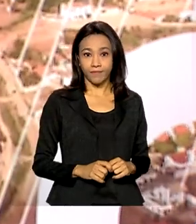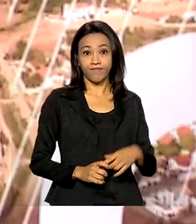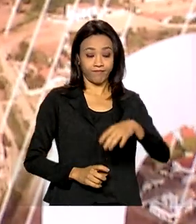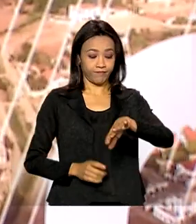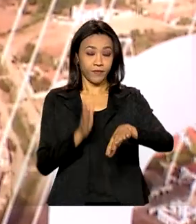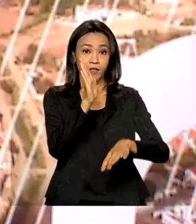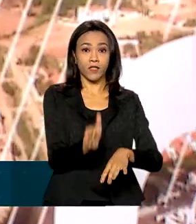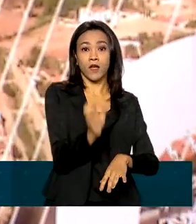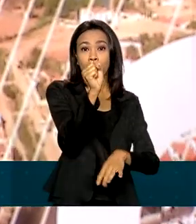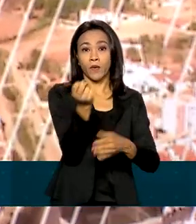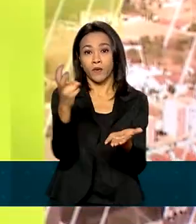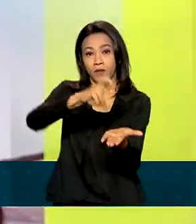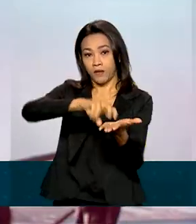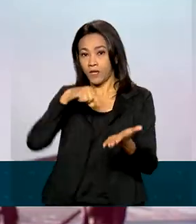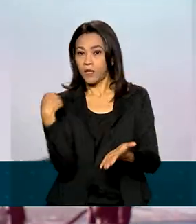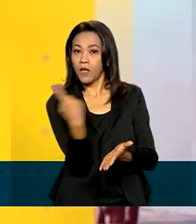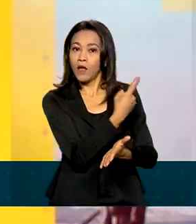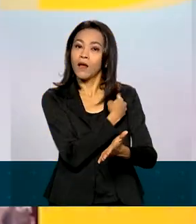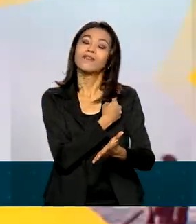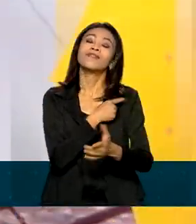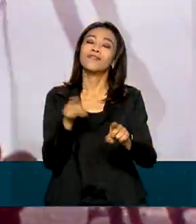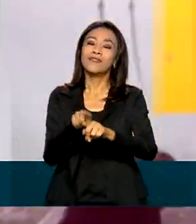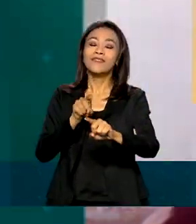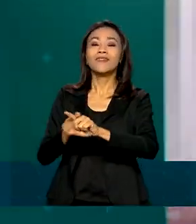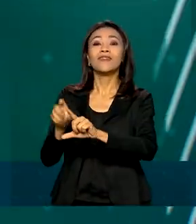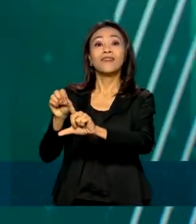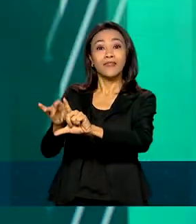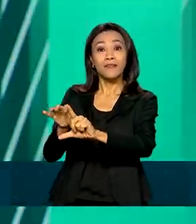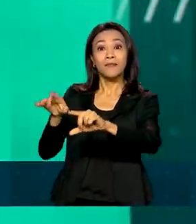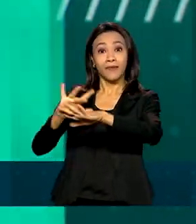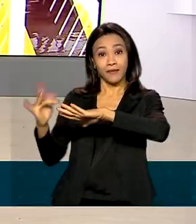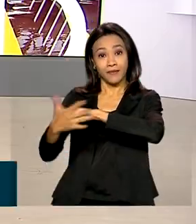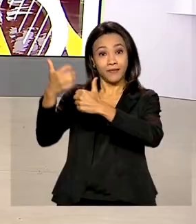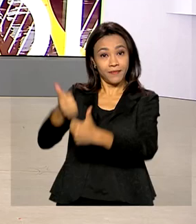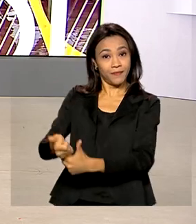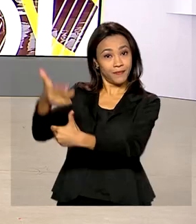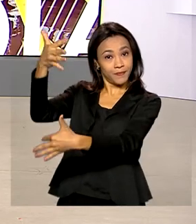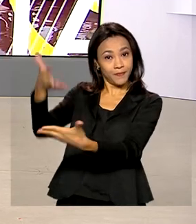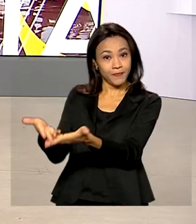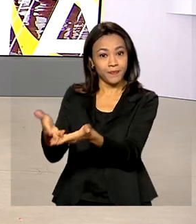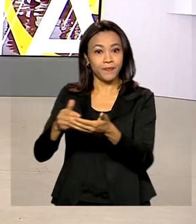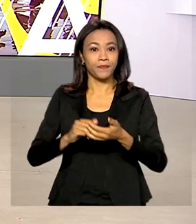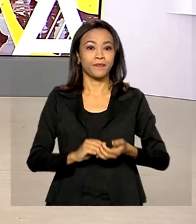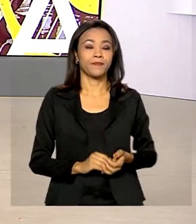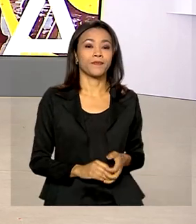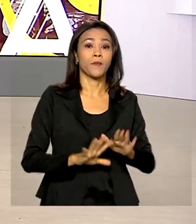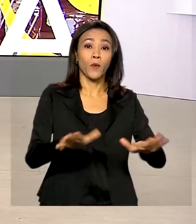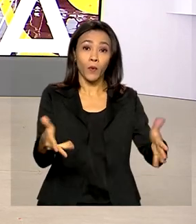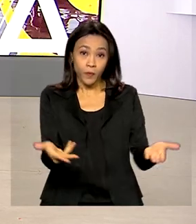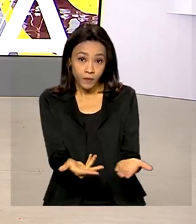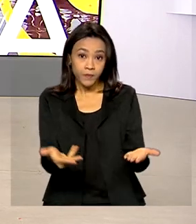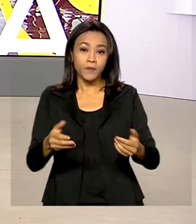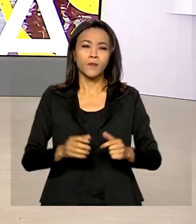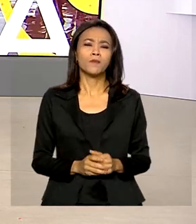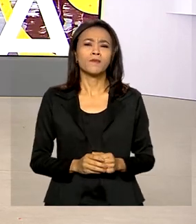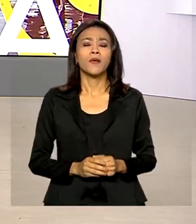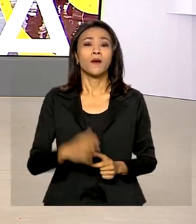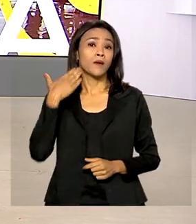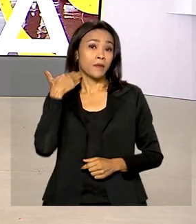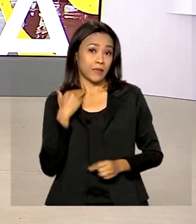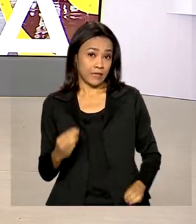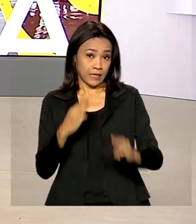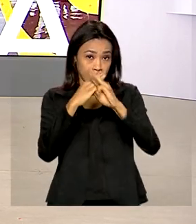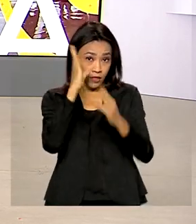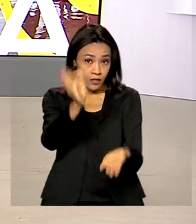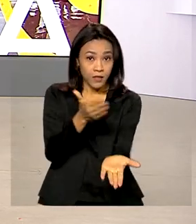Oito horas da manhã, estamos ao vivo também pelas redes sociais. A partir de hoje, a Caixa começa